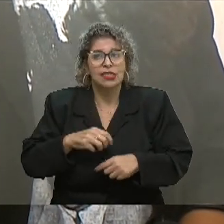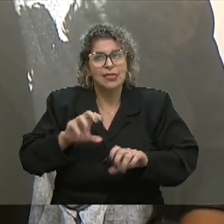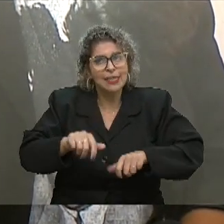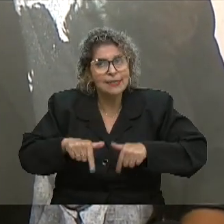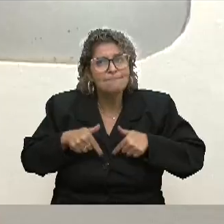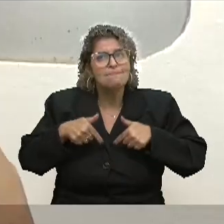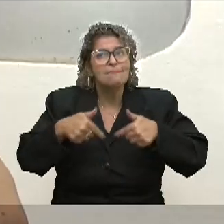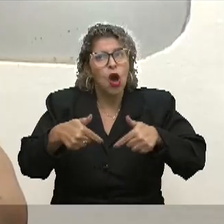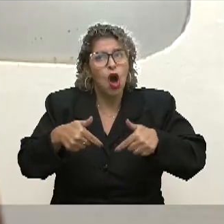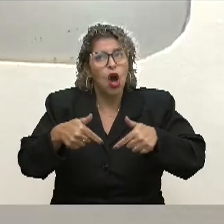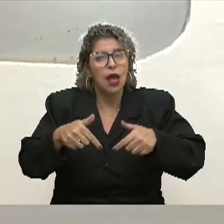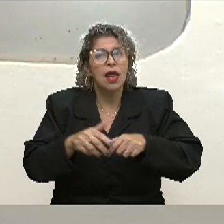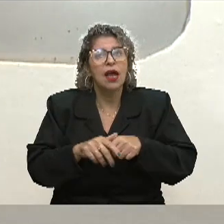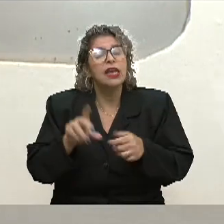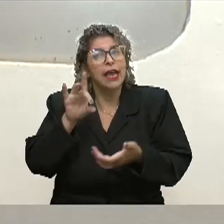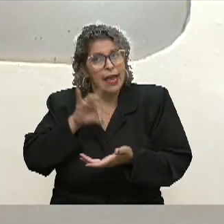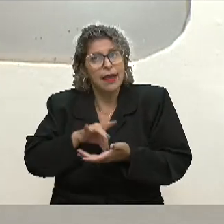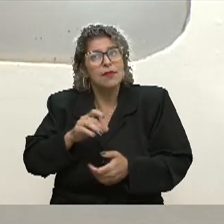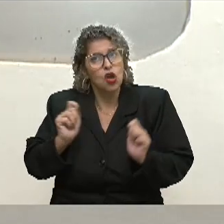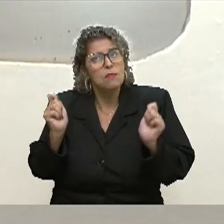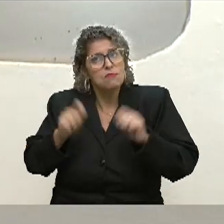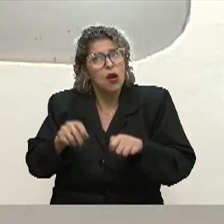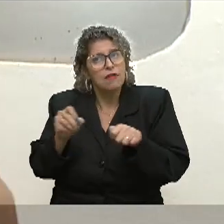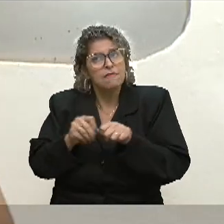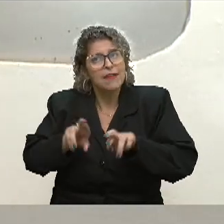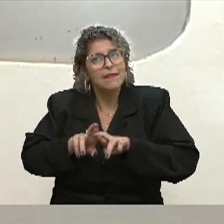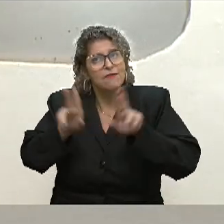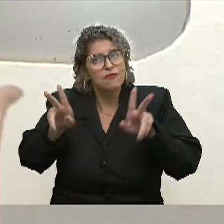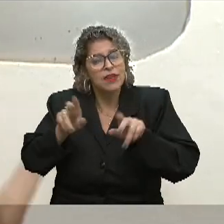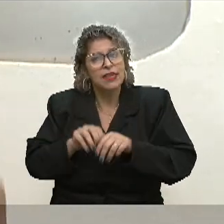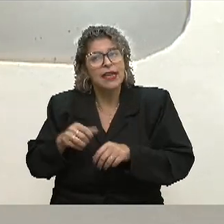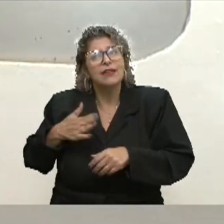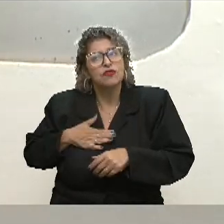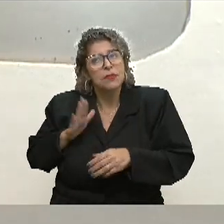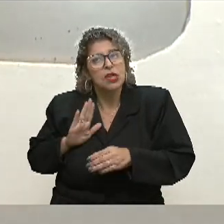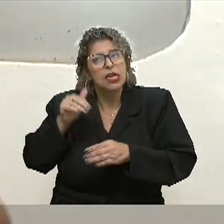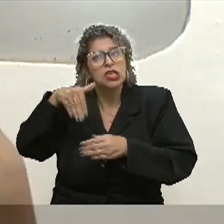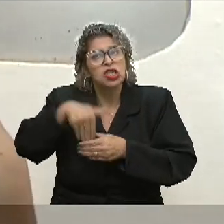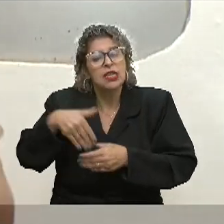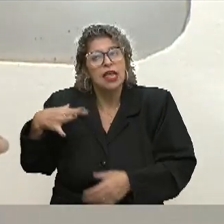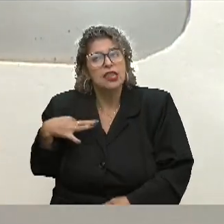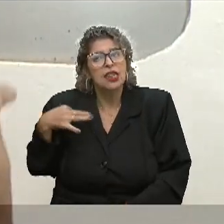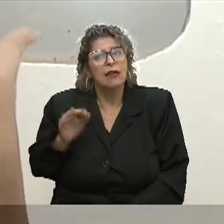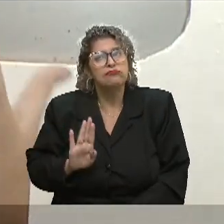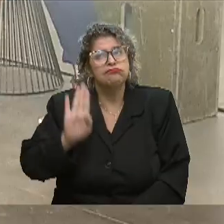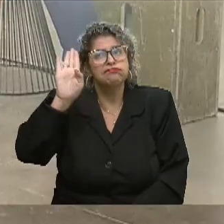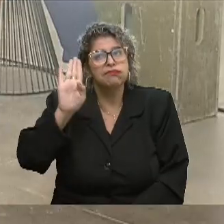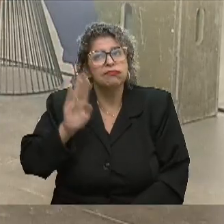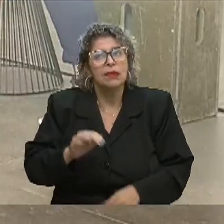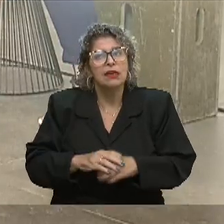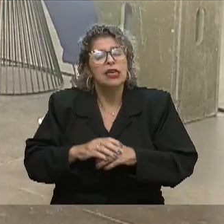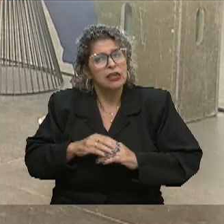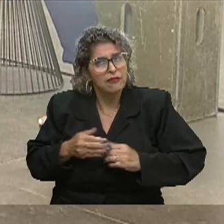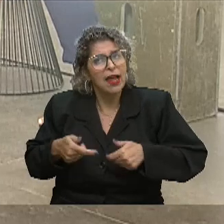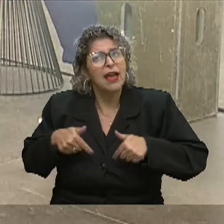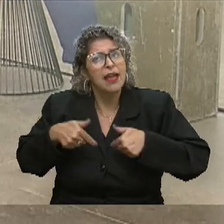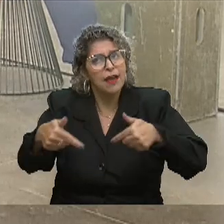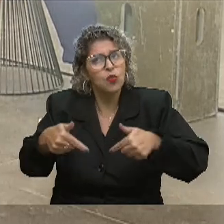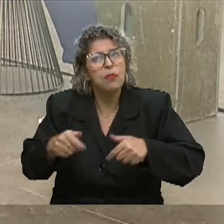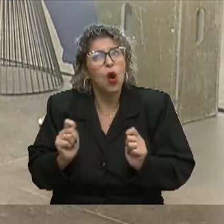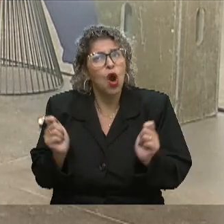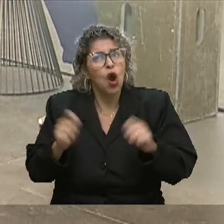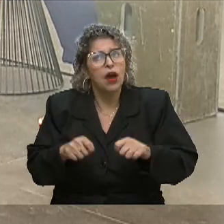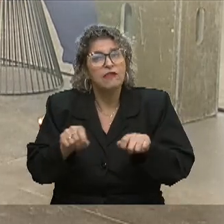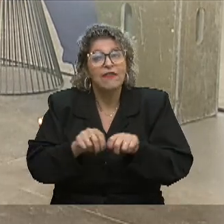coragem de realmente eu posso fazer a diferença, de se candidatar, de talvez colocar a cara a tapa e dizer eu